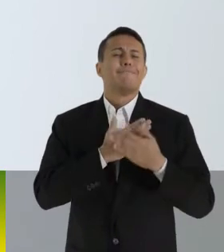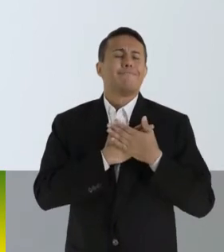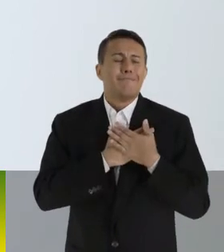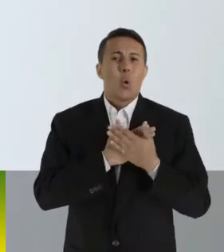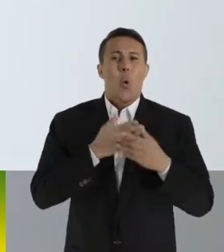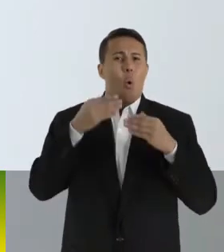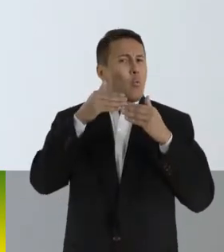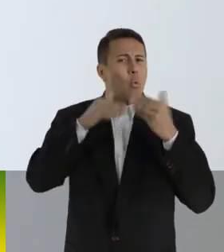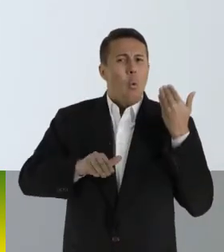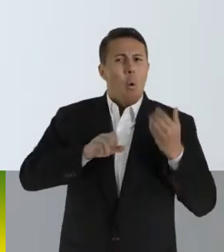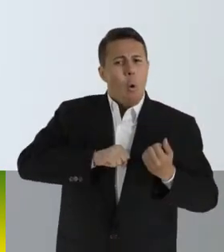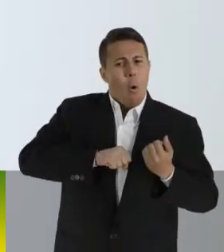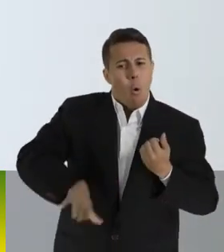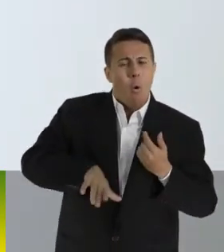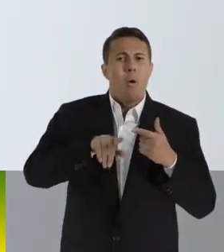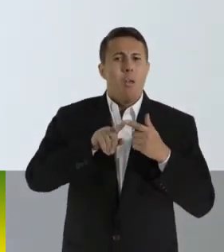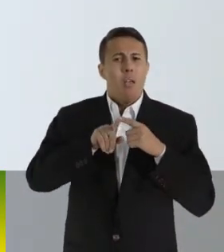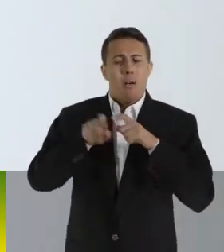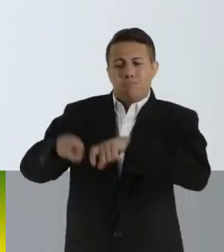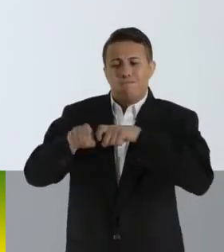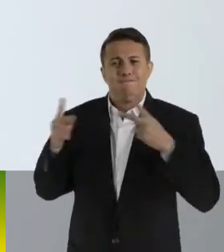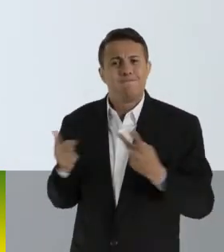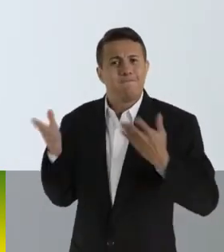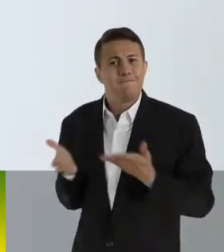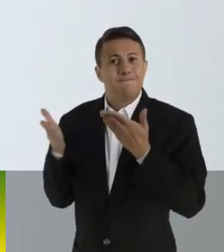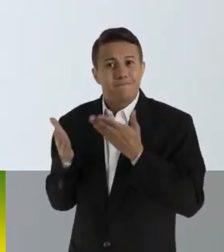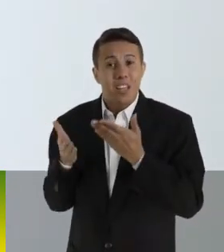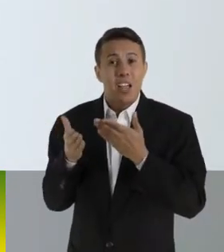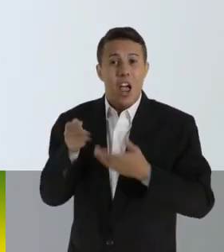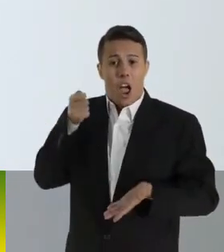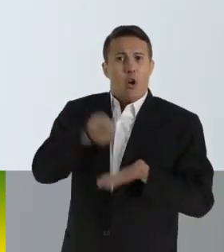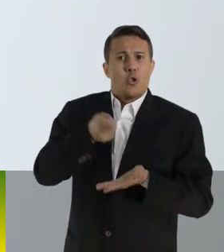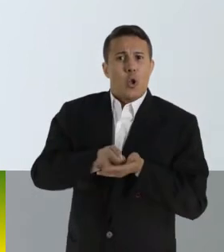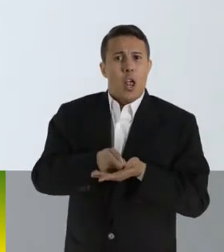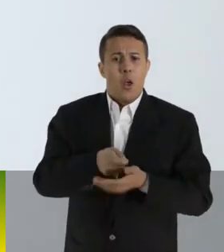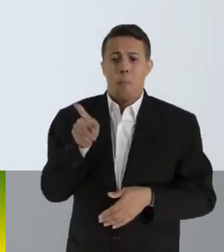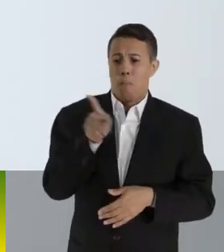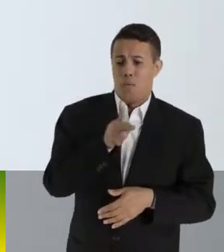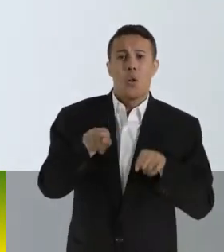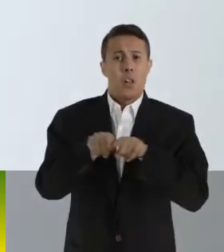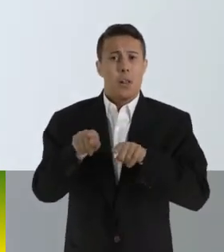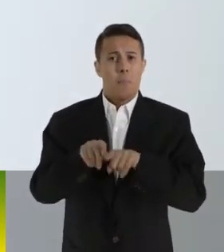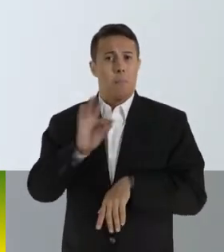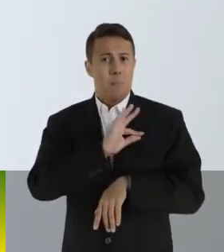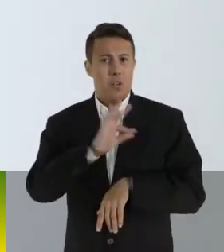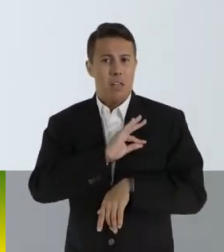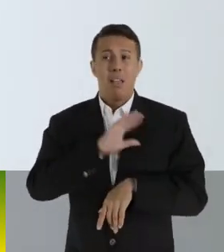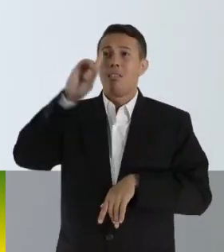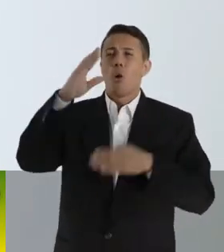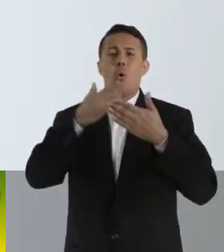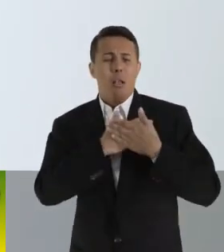Um partido que seja patriota, anti-aborto, que valorize o homem do campo, que resgate autoridades, professores e policiais.